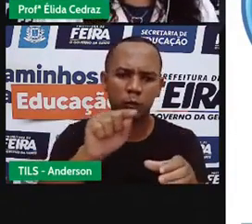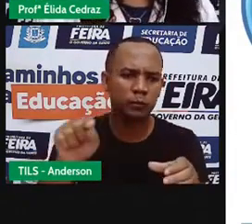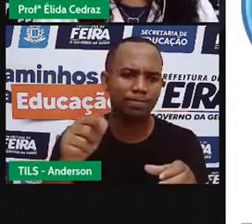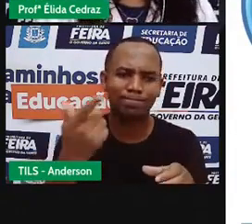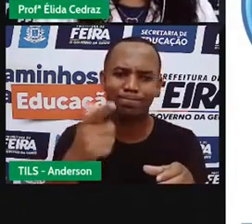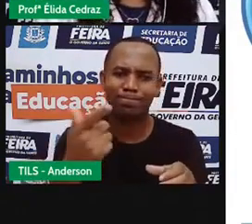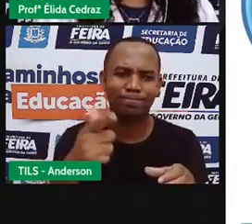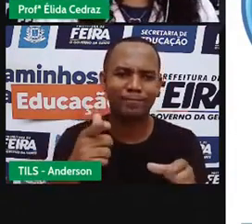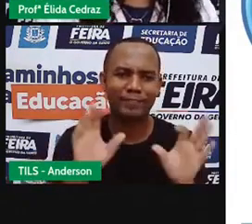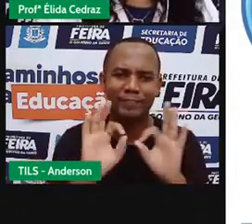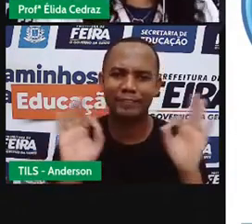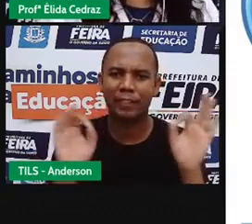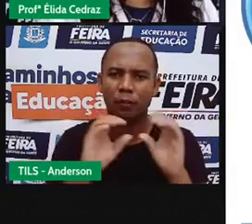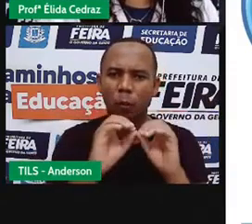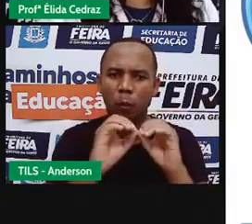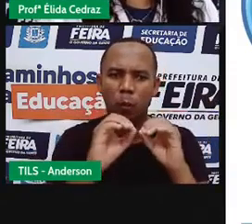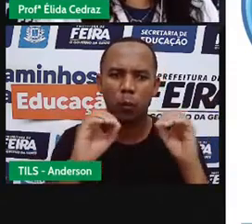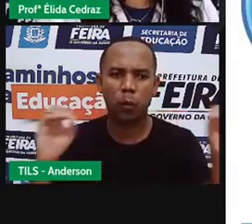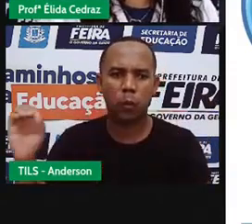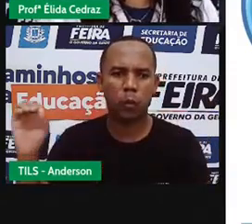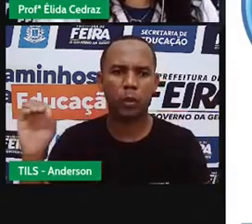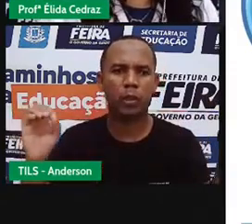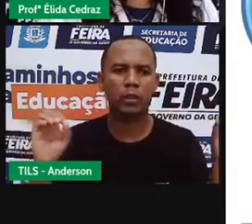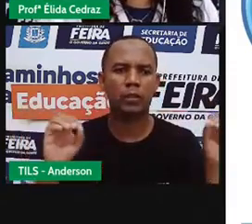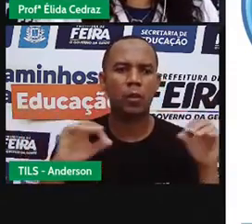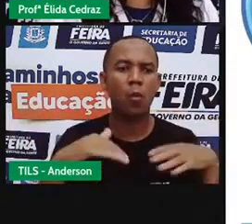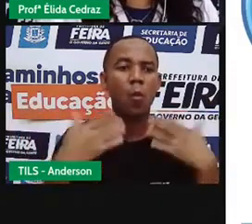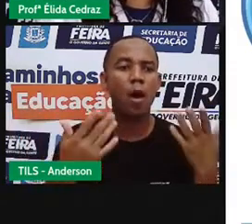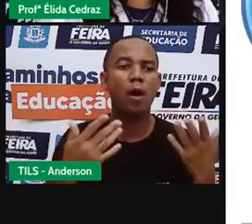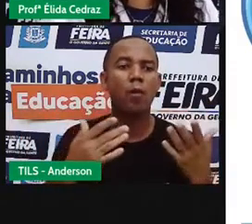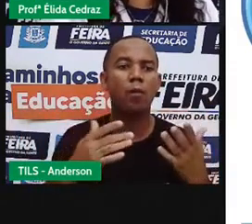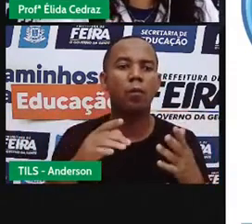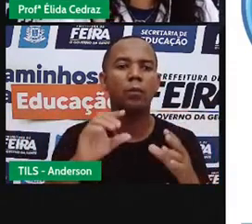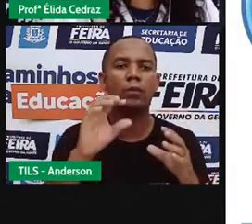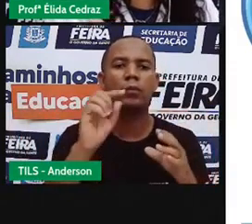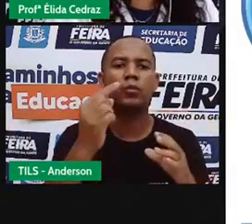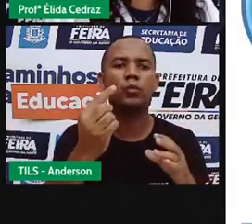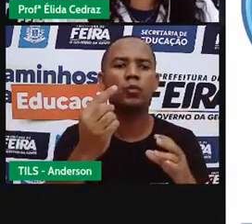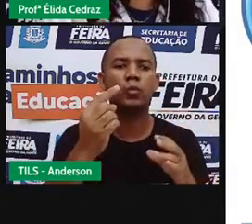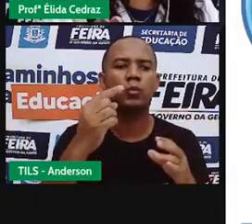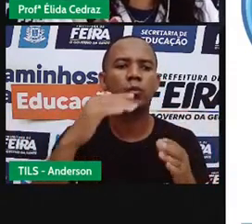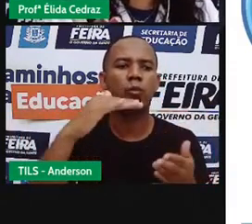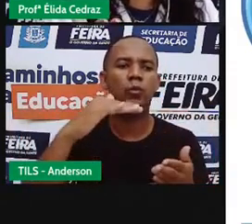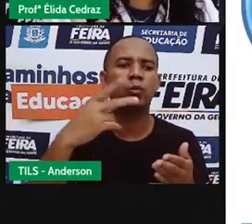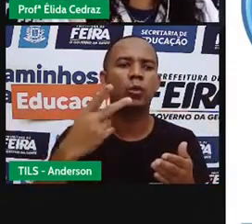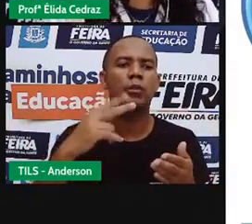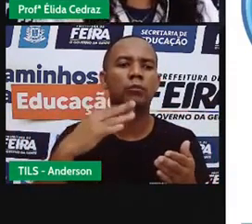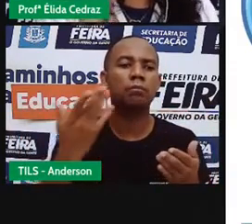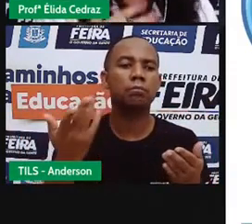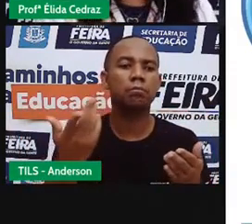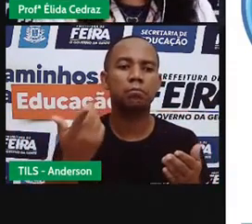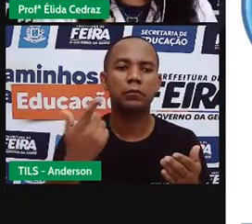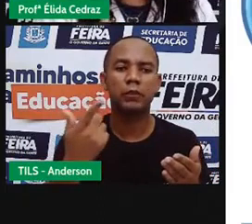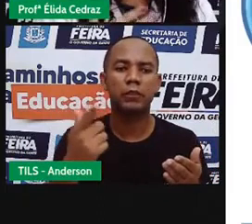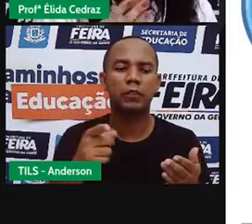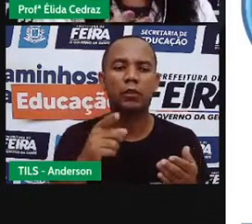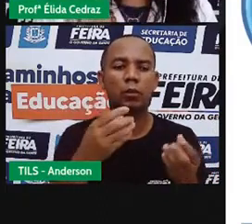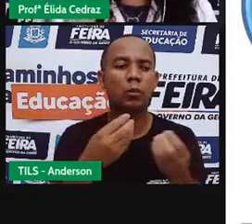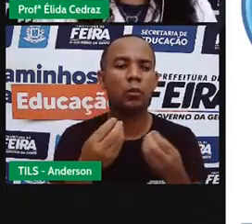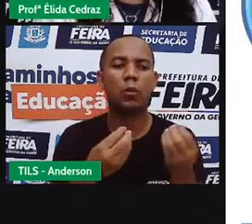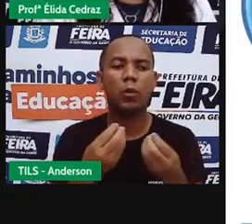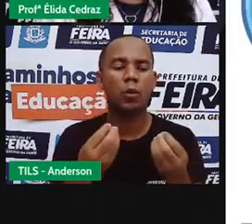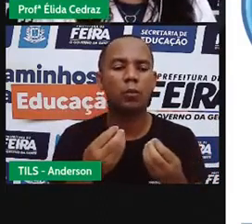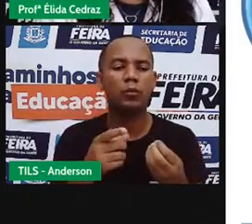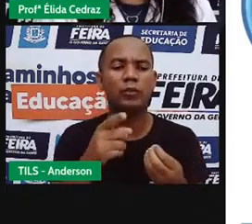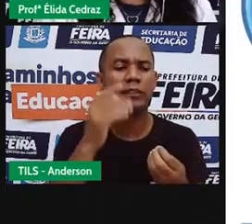indicam aos ml do suco. Não diz quanto tem ali. Você poderia dizer